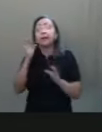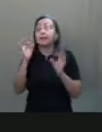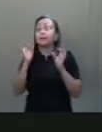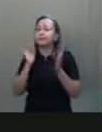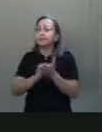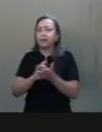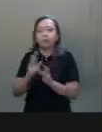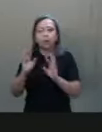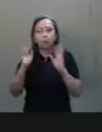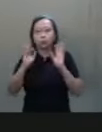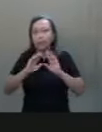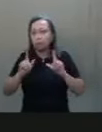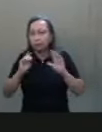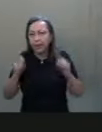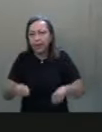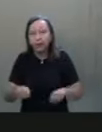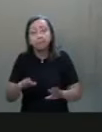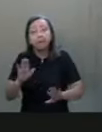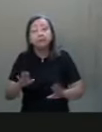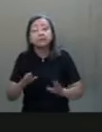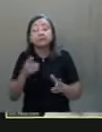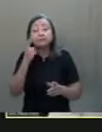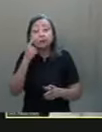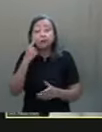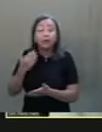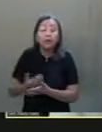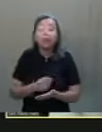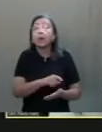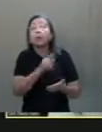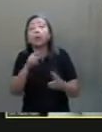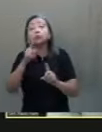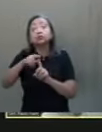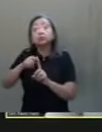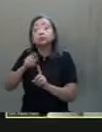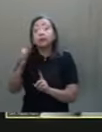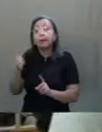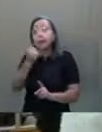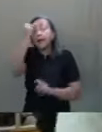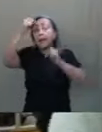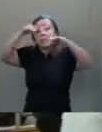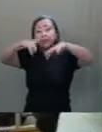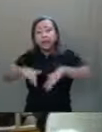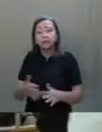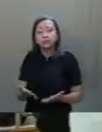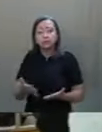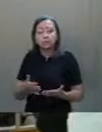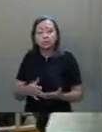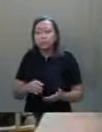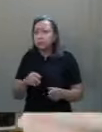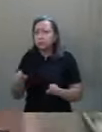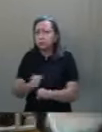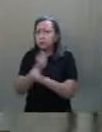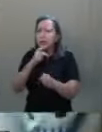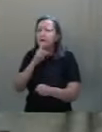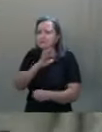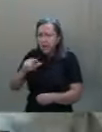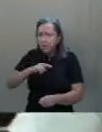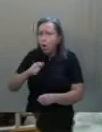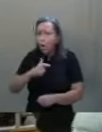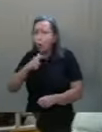Isso não dá. Depende do caso. Vamos ver qual é a calamidade. Mas não dá para dizer, olha, vai ter outra pandemia e daqui para frente,